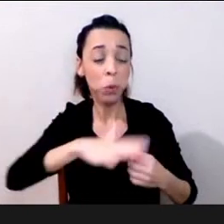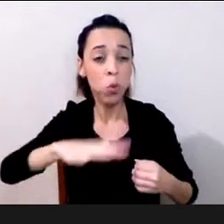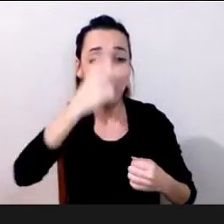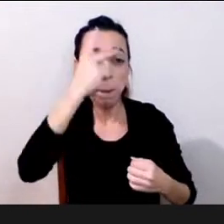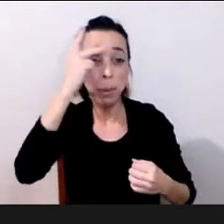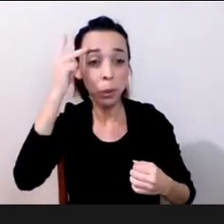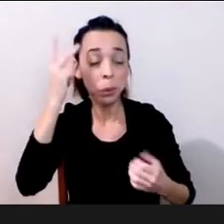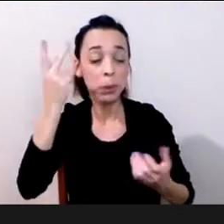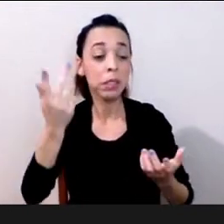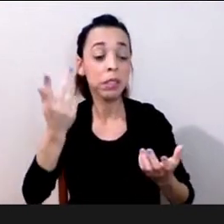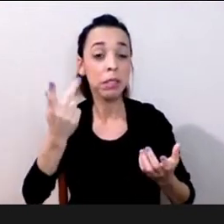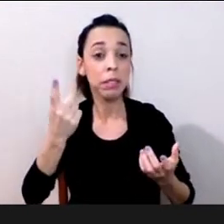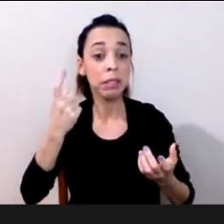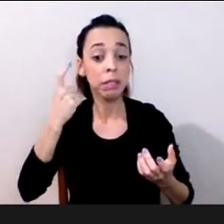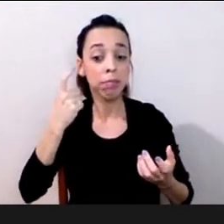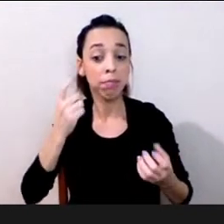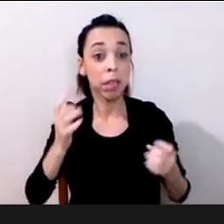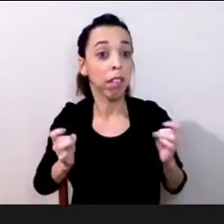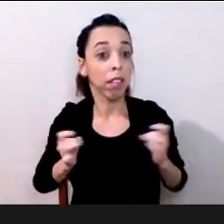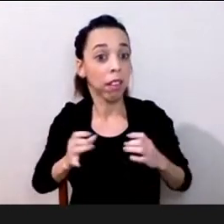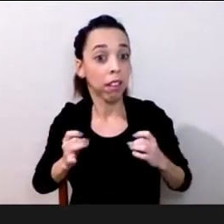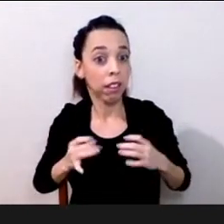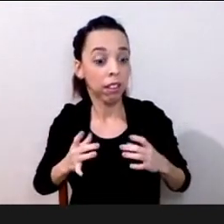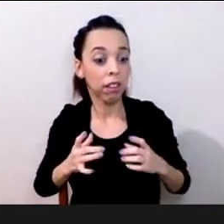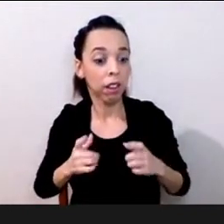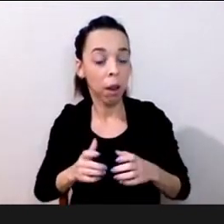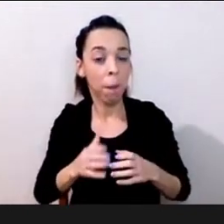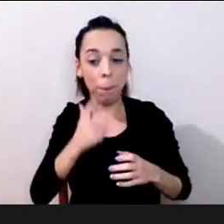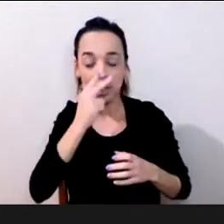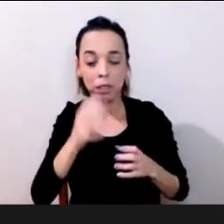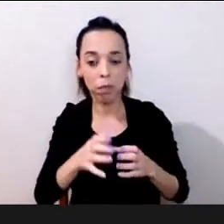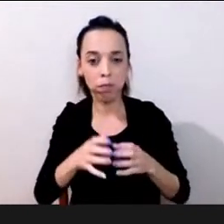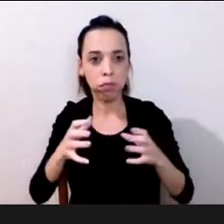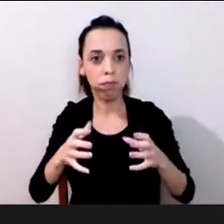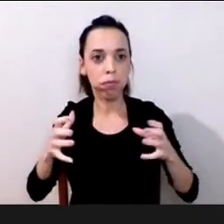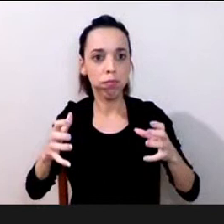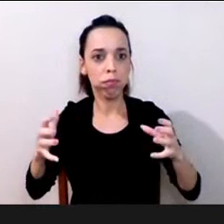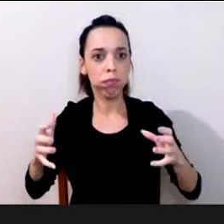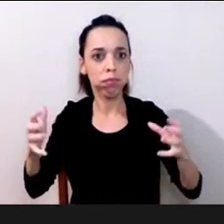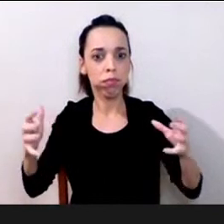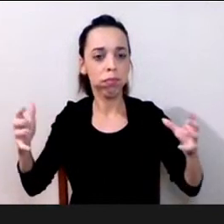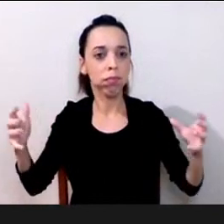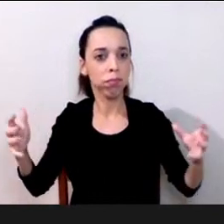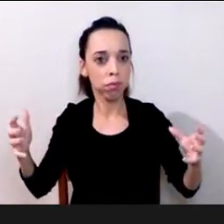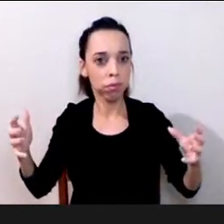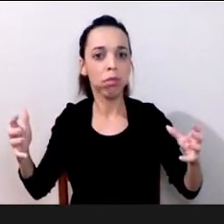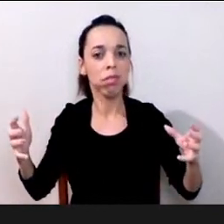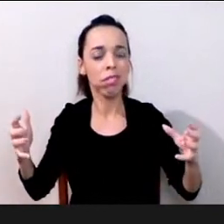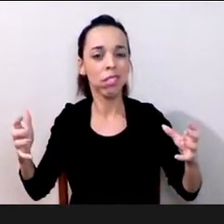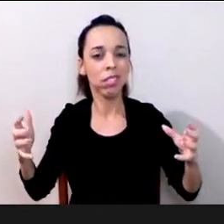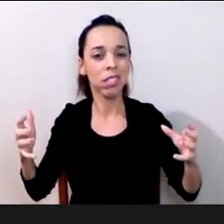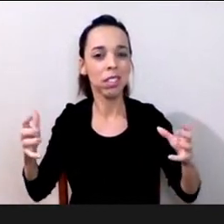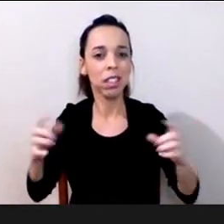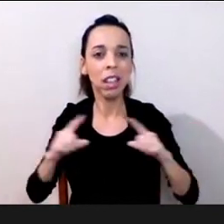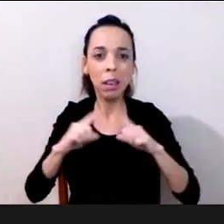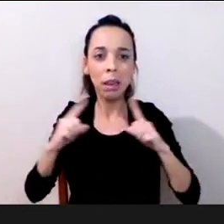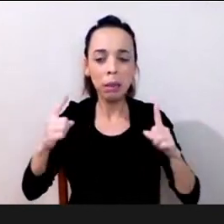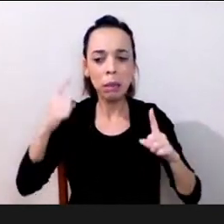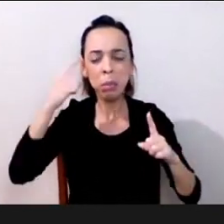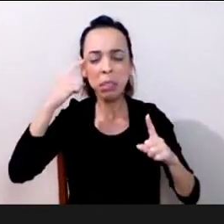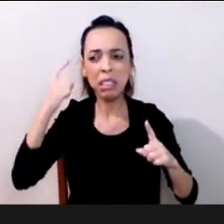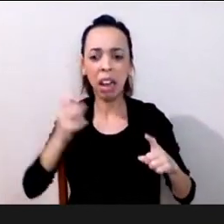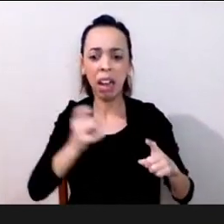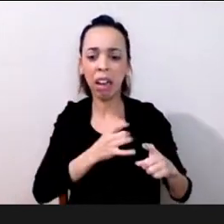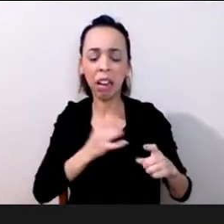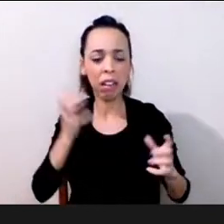crescente e que não é para nos aterrorizar não é para nos vencer é para nós entendermos e para nós percebermos que temos de atuar de